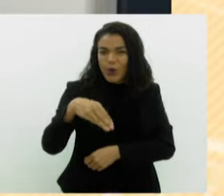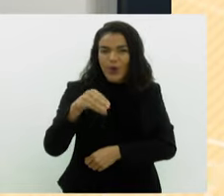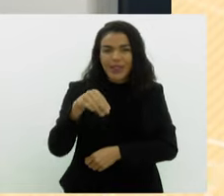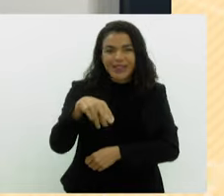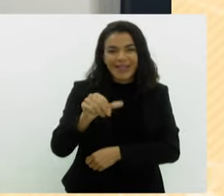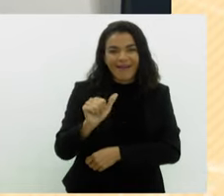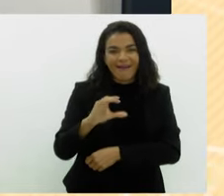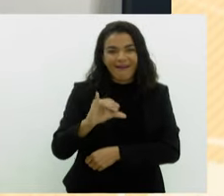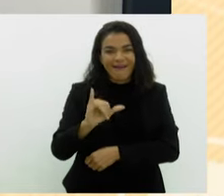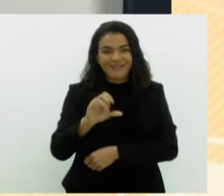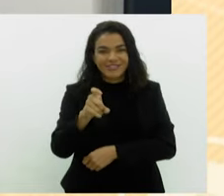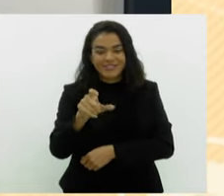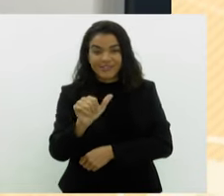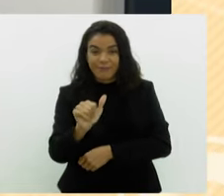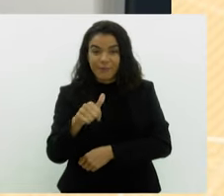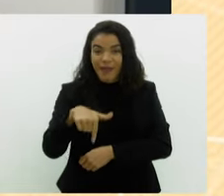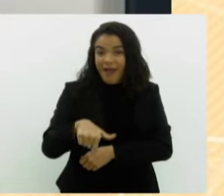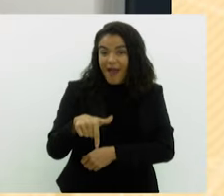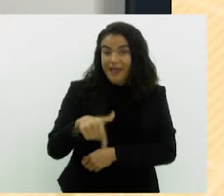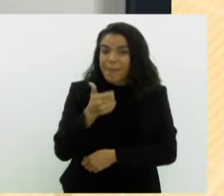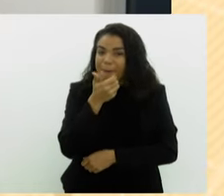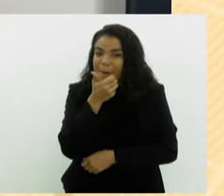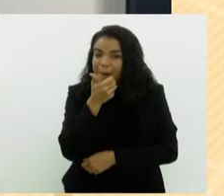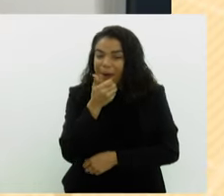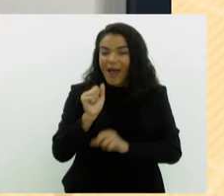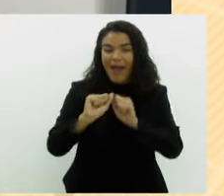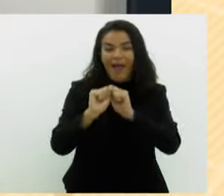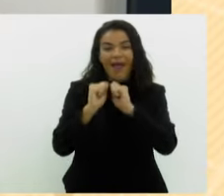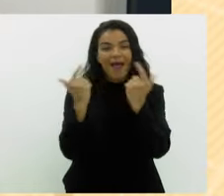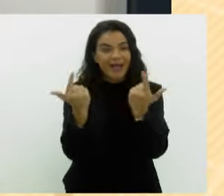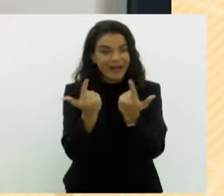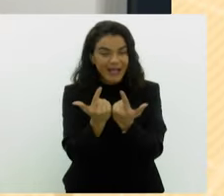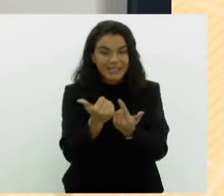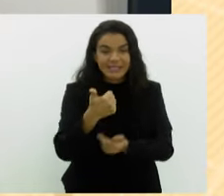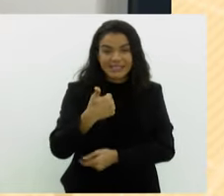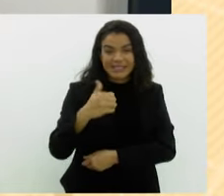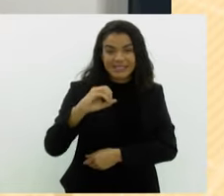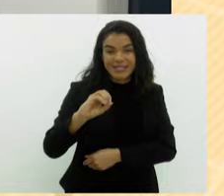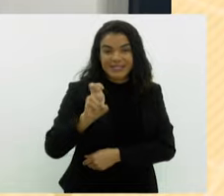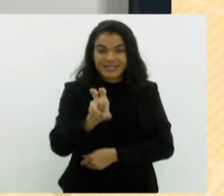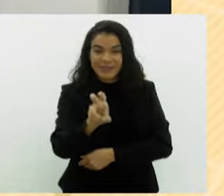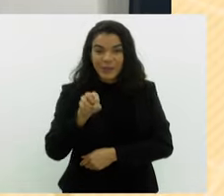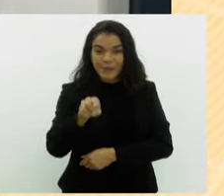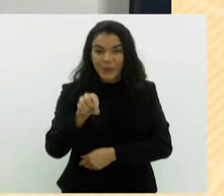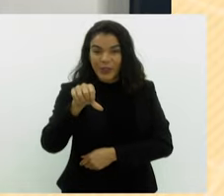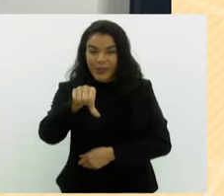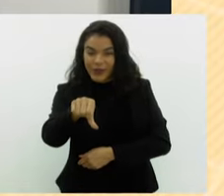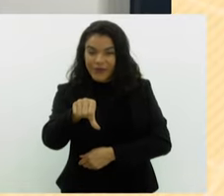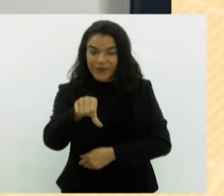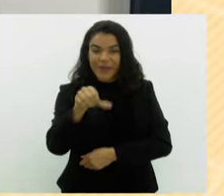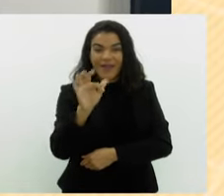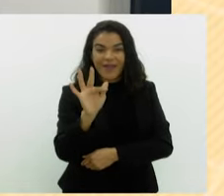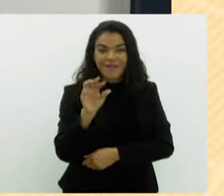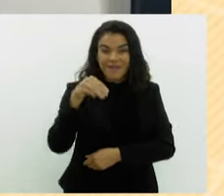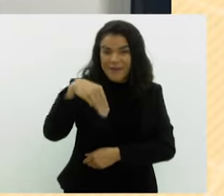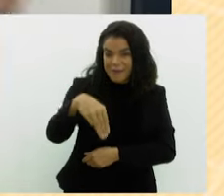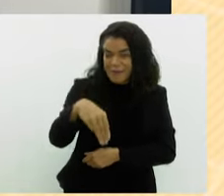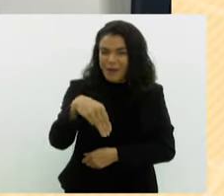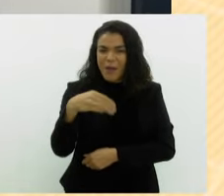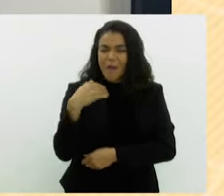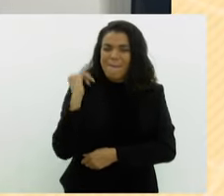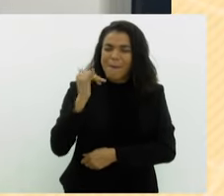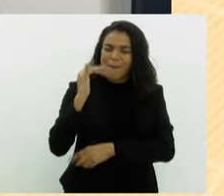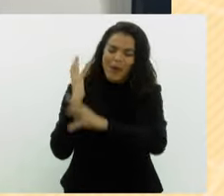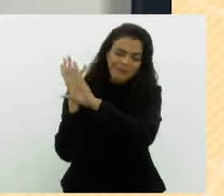neste sábado, que eu vou estar fazendo aqui na Rádio Alerj 105.9 FM, contando minha